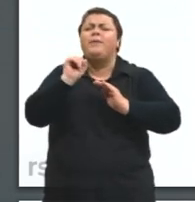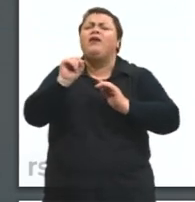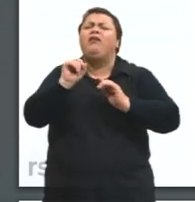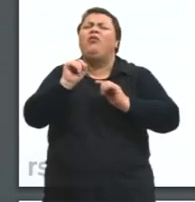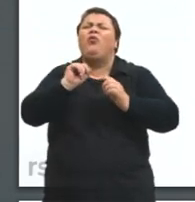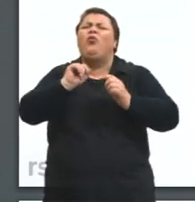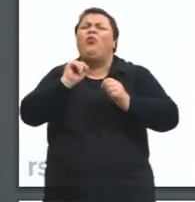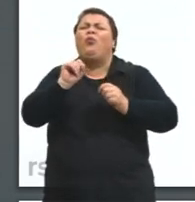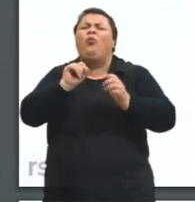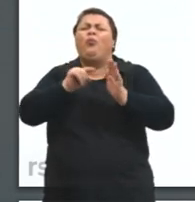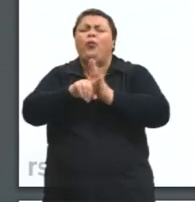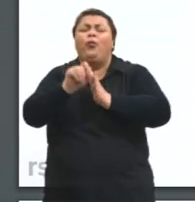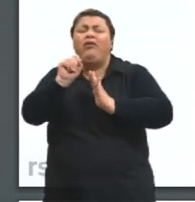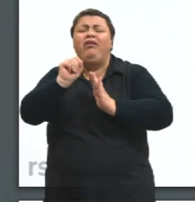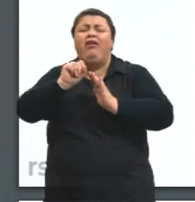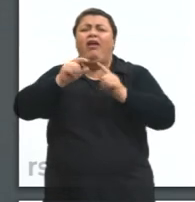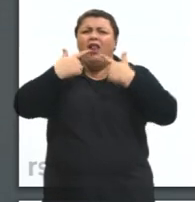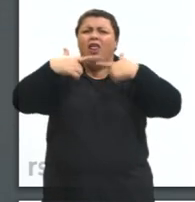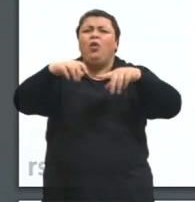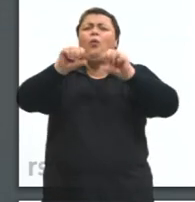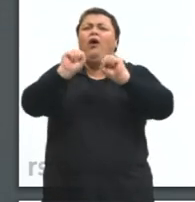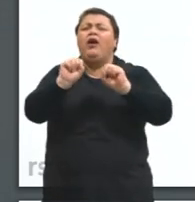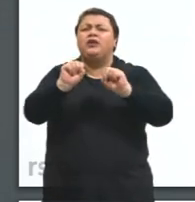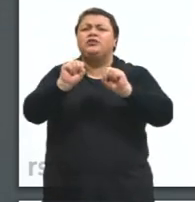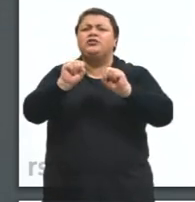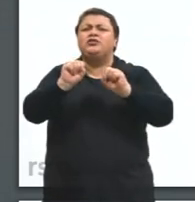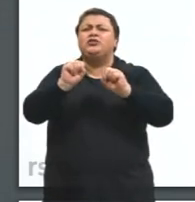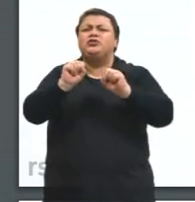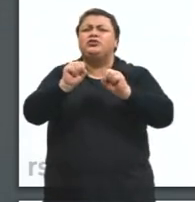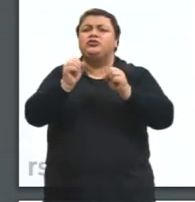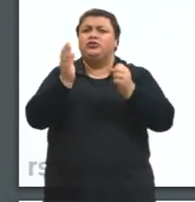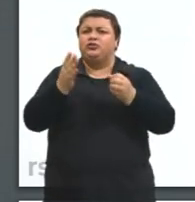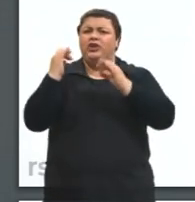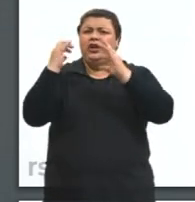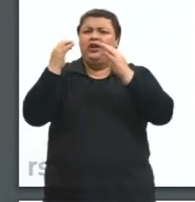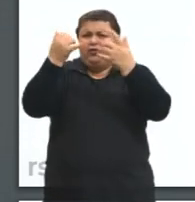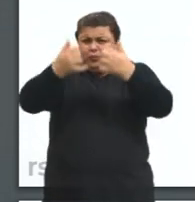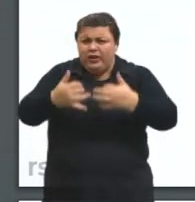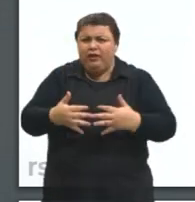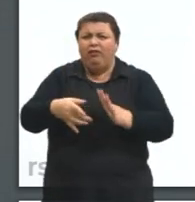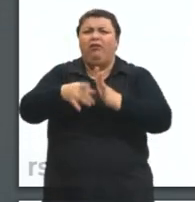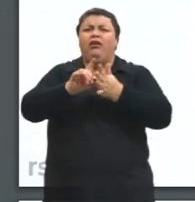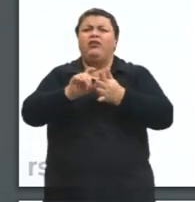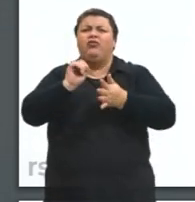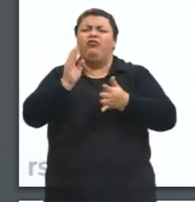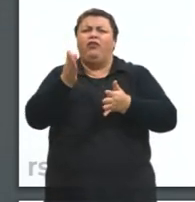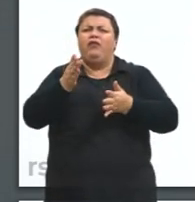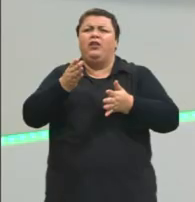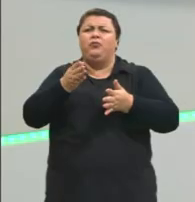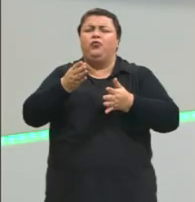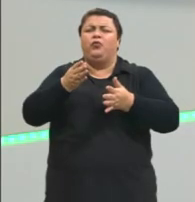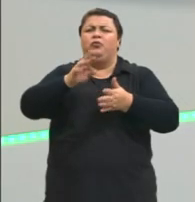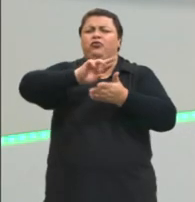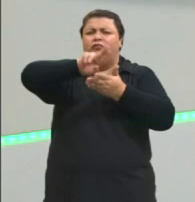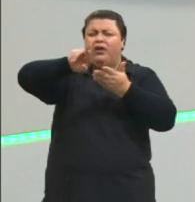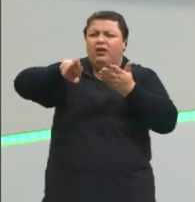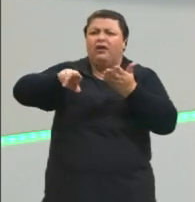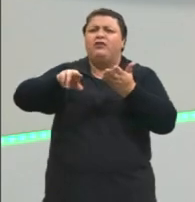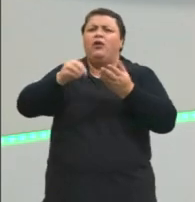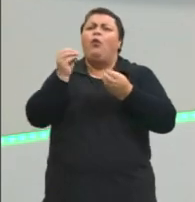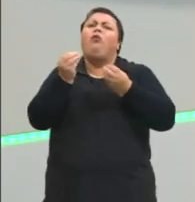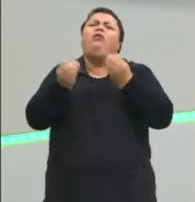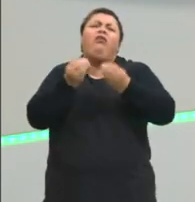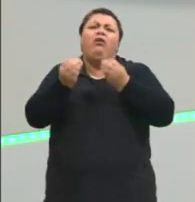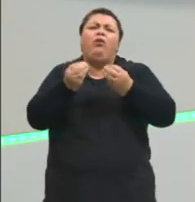linguagem então, né? Depois de todo esse, falamos de tudo isso, falamos sobre comunicação, falamos sobre os elementos, mas o que vai